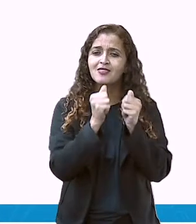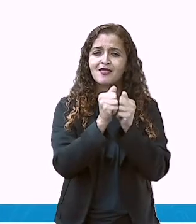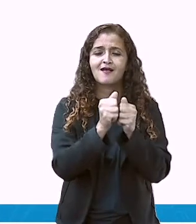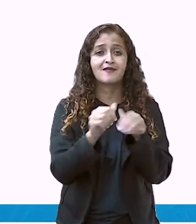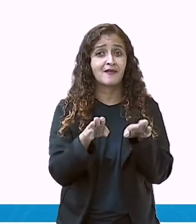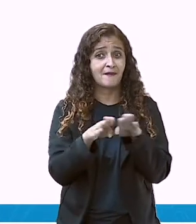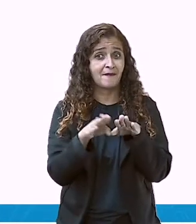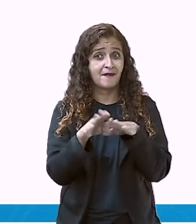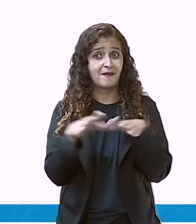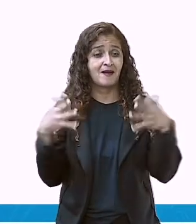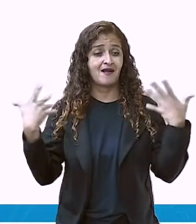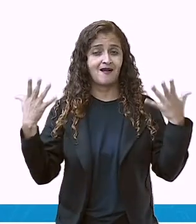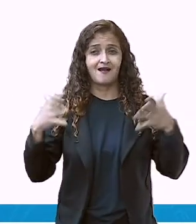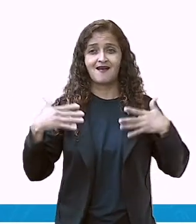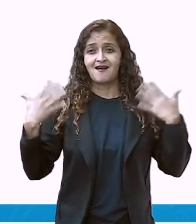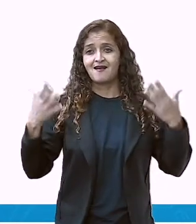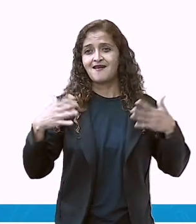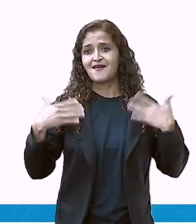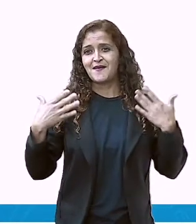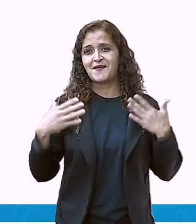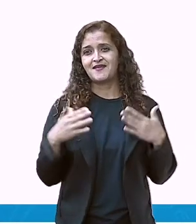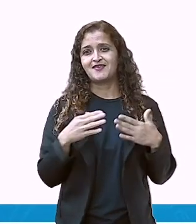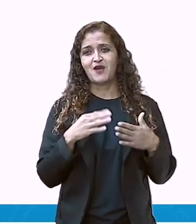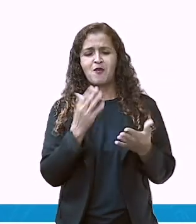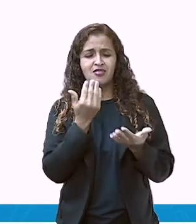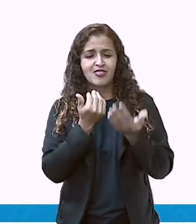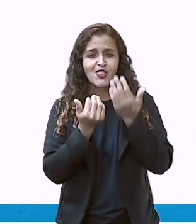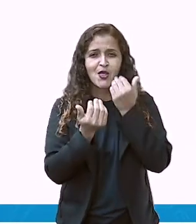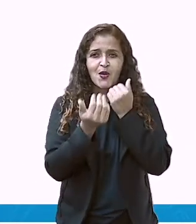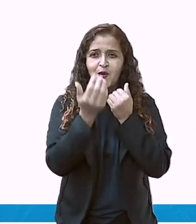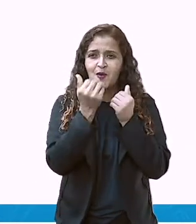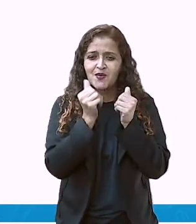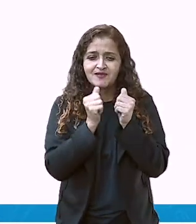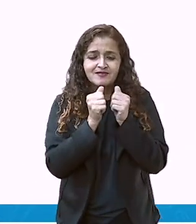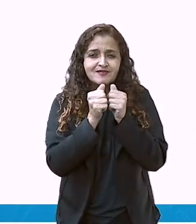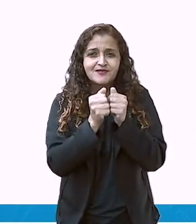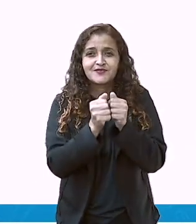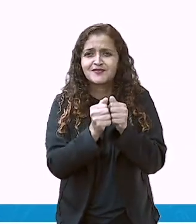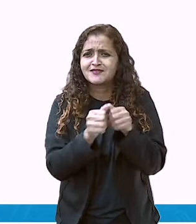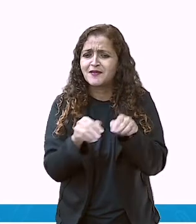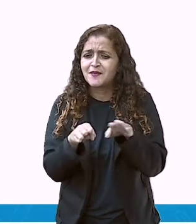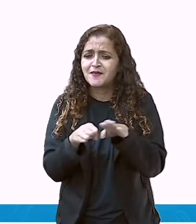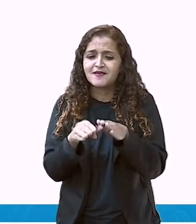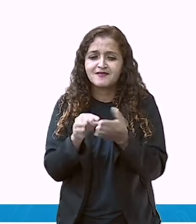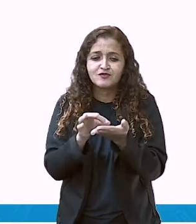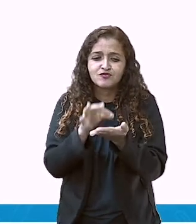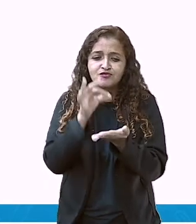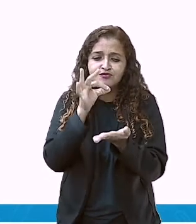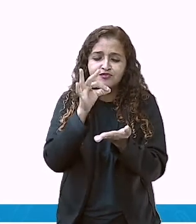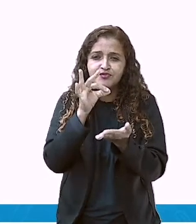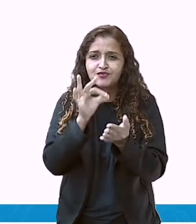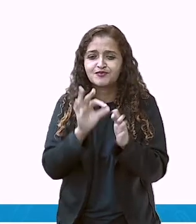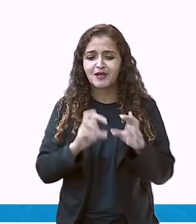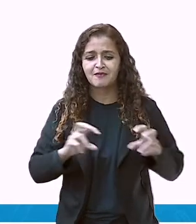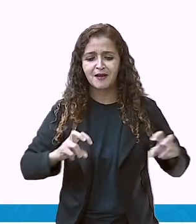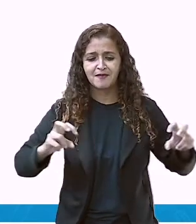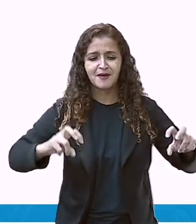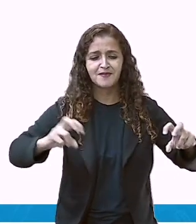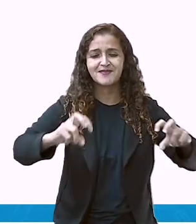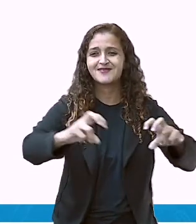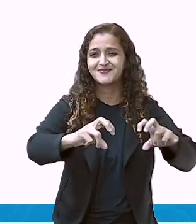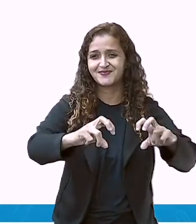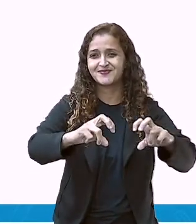passear, não é assim? De almoçarmos todos juntos, tomarmos o café da manhã todos juntos. E na segunda